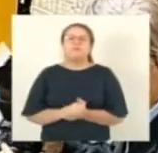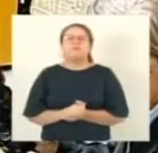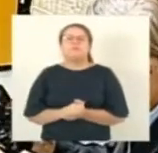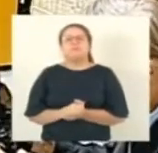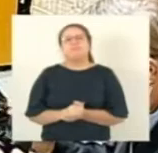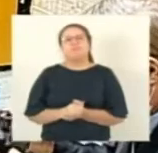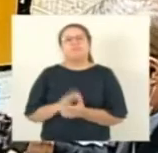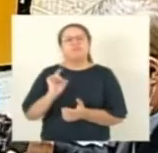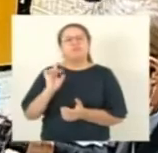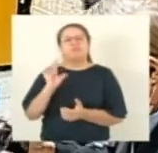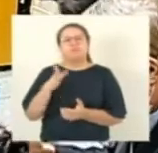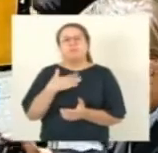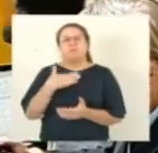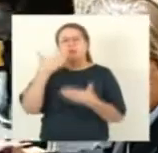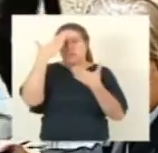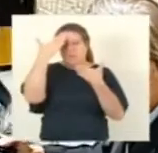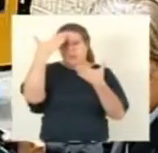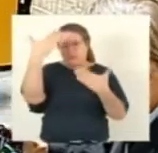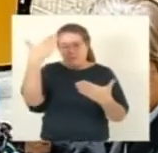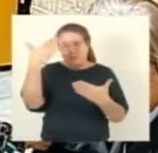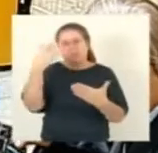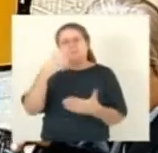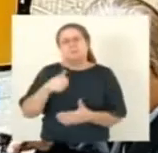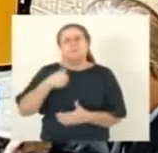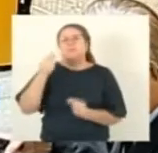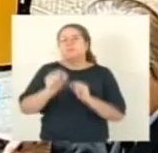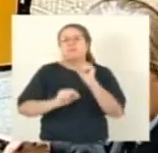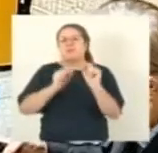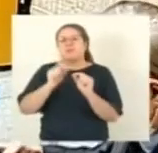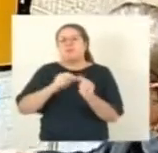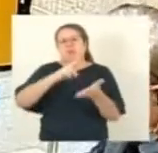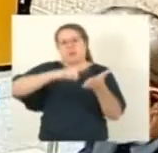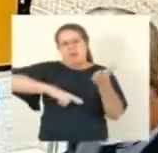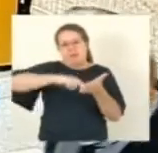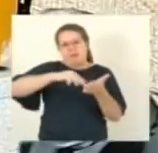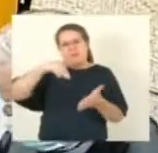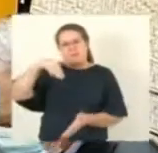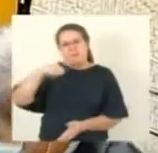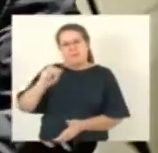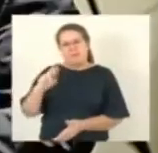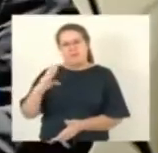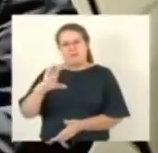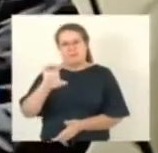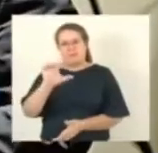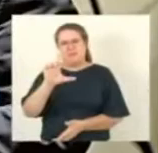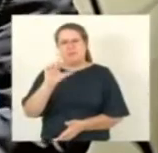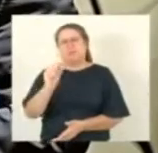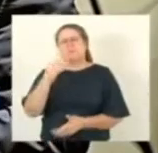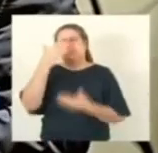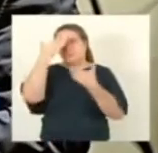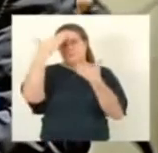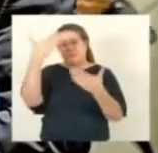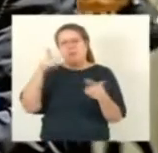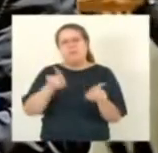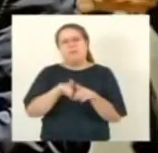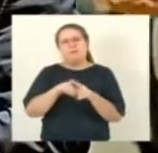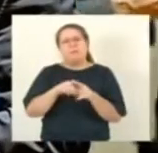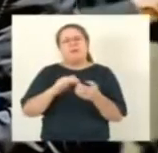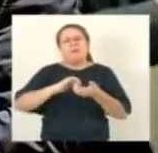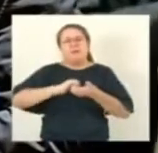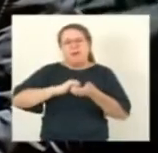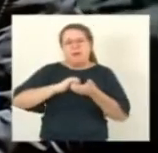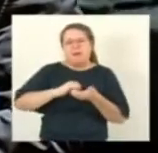para agradecer primeiro o relatório do deputado Marcelo Santos muito obrigado e agradecer aos colegas pelo